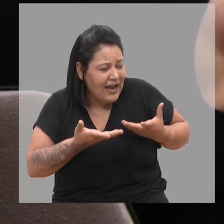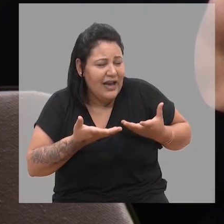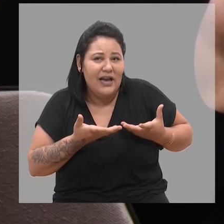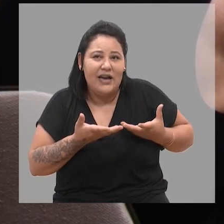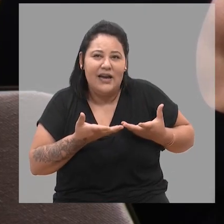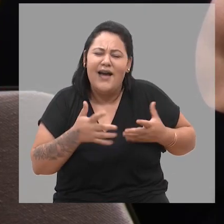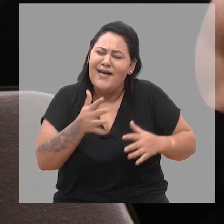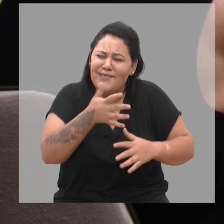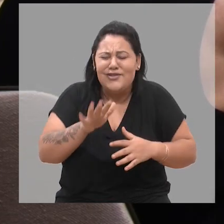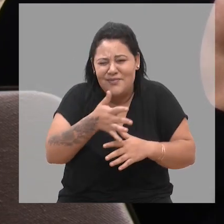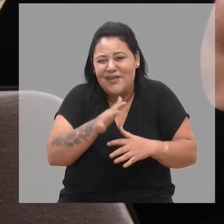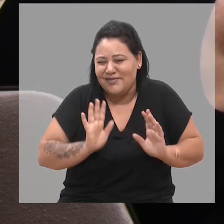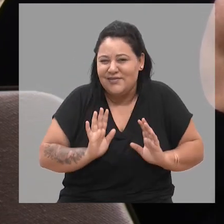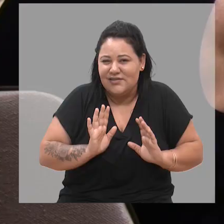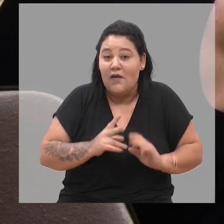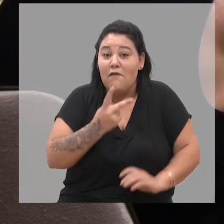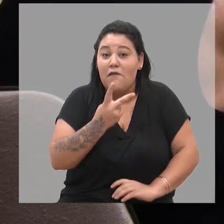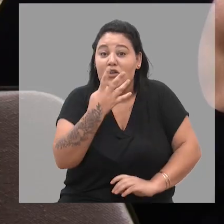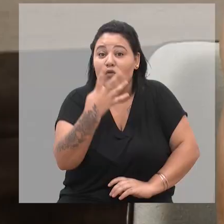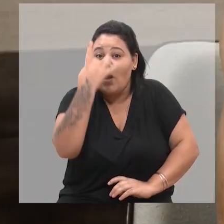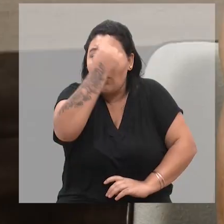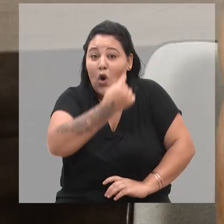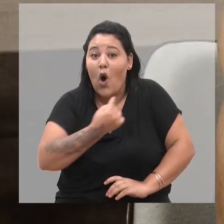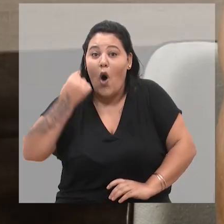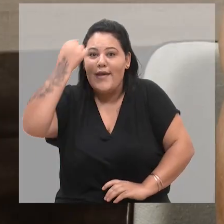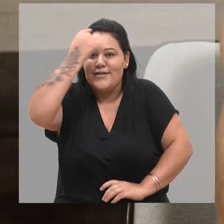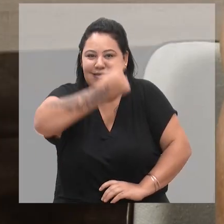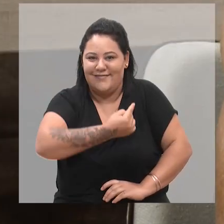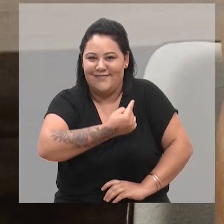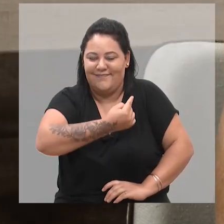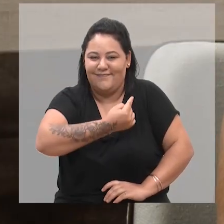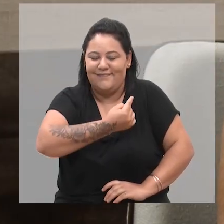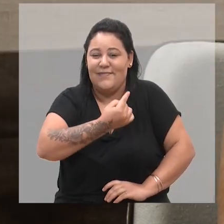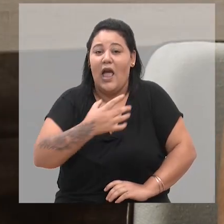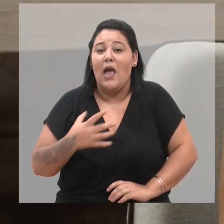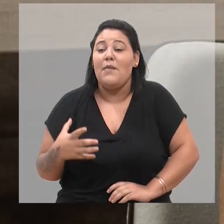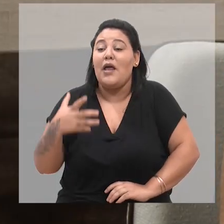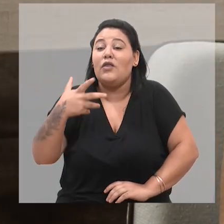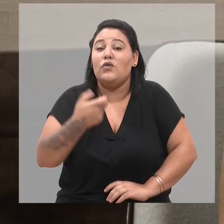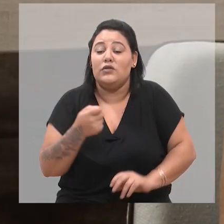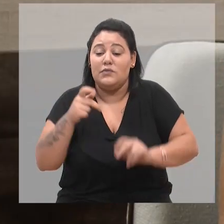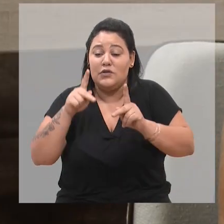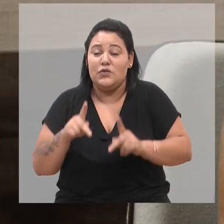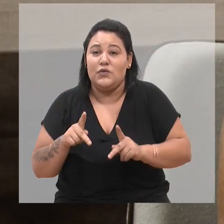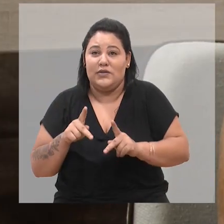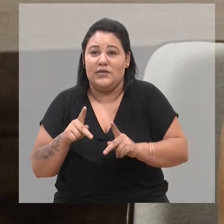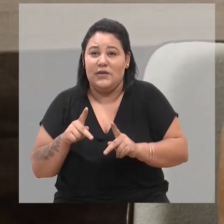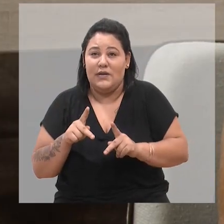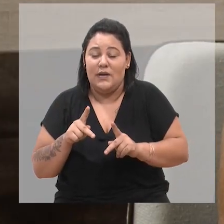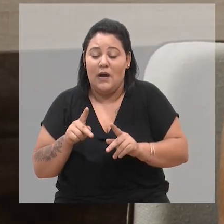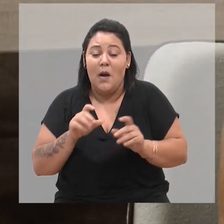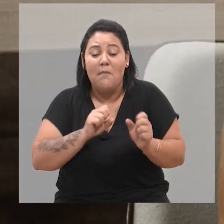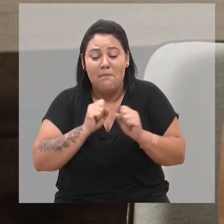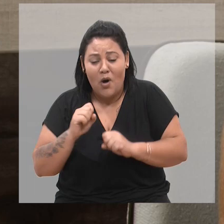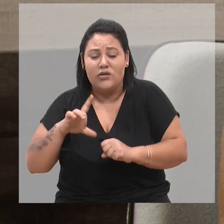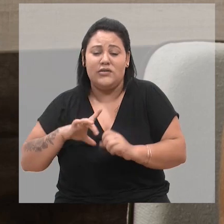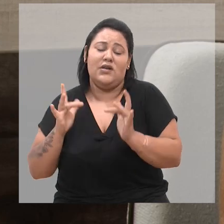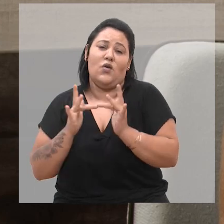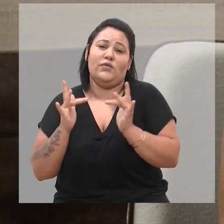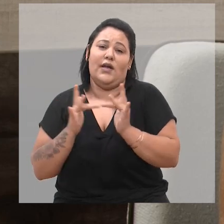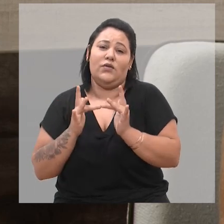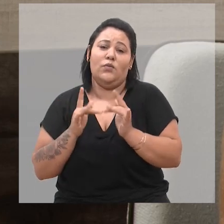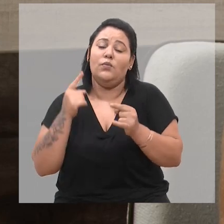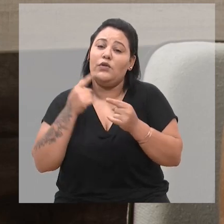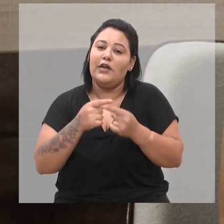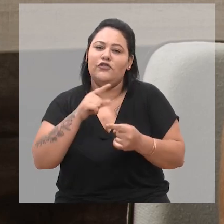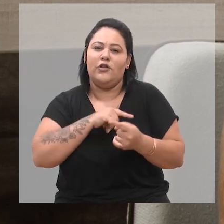mais ou menos isso, 24 horas, para que todo mundo possa chegar, porque temos muitos